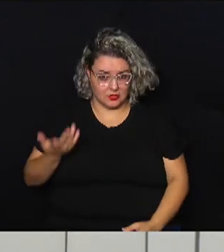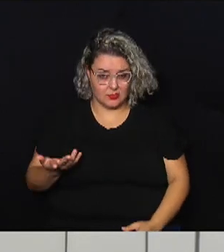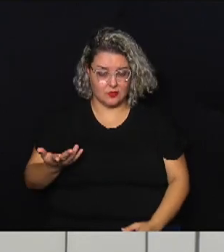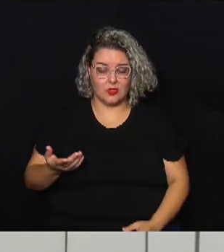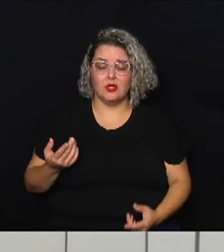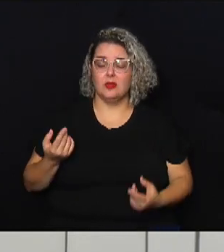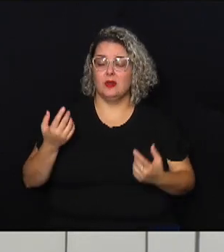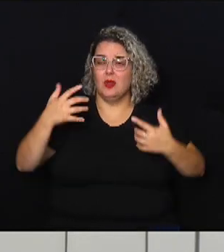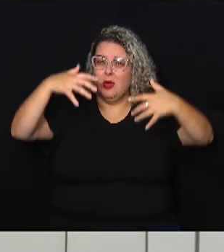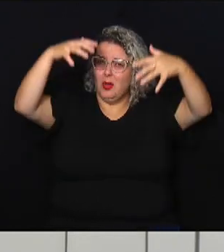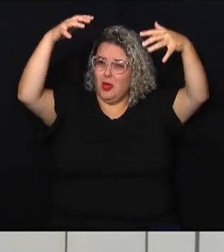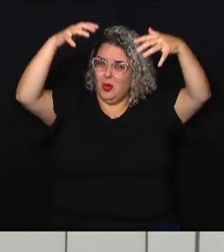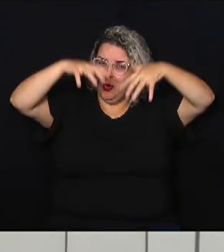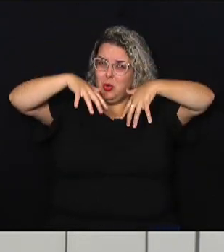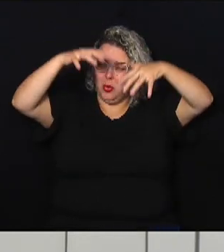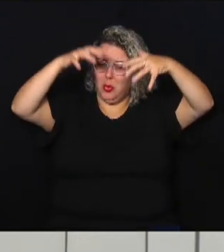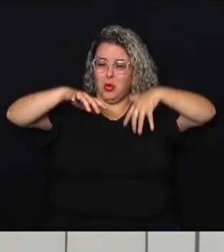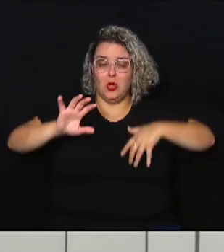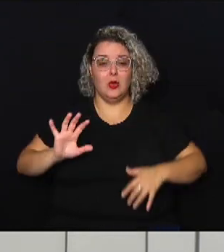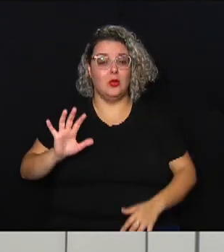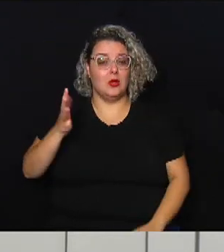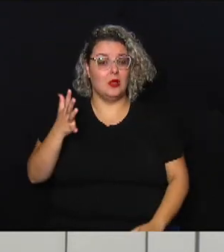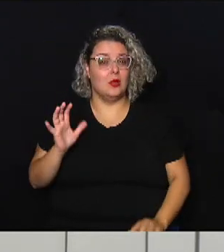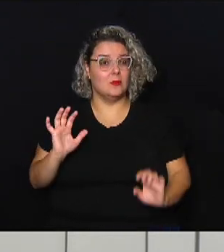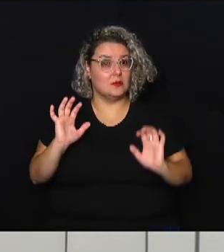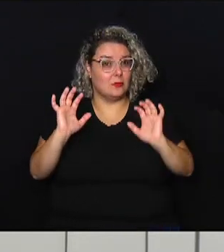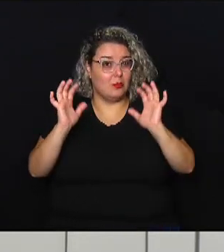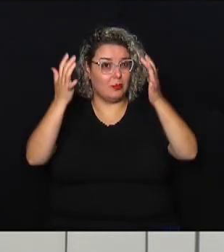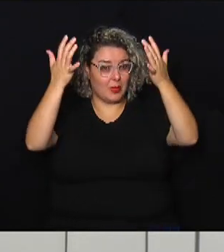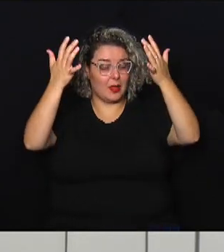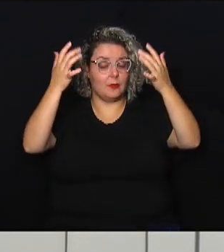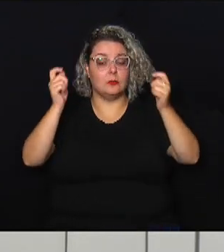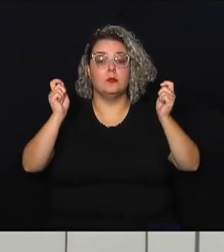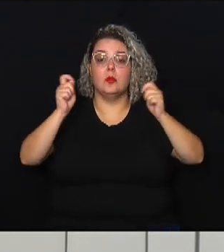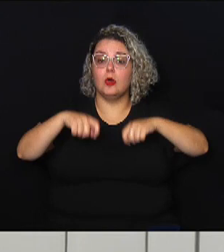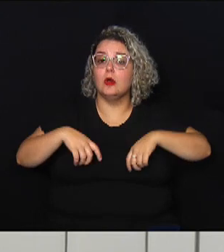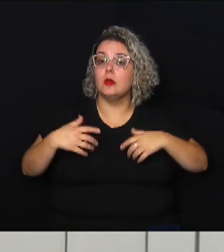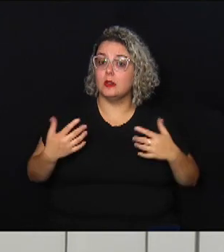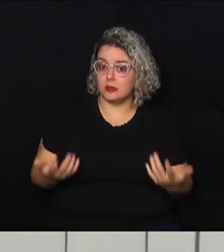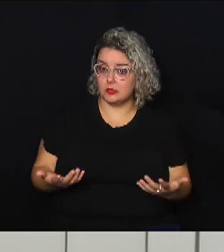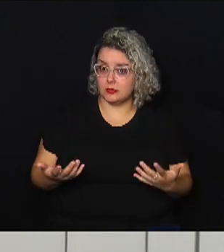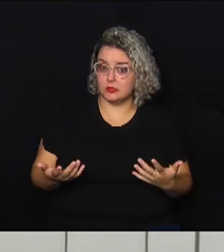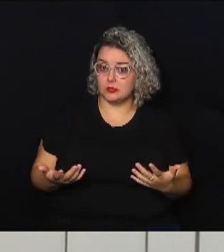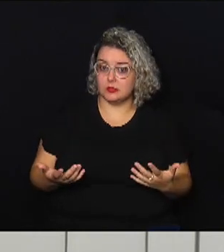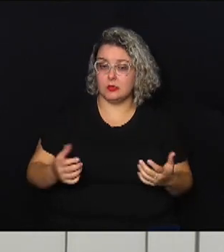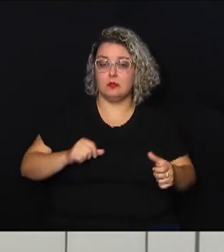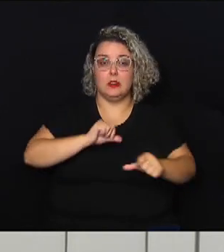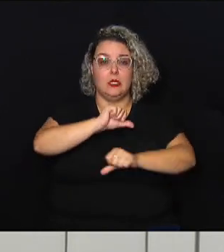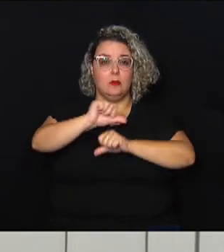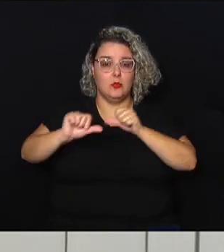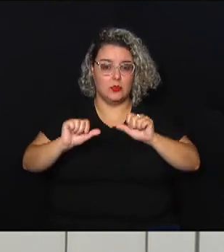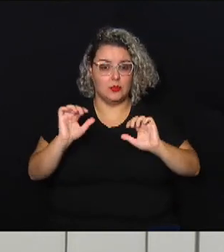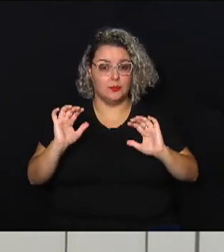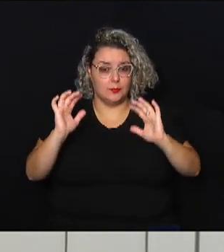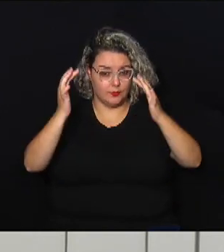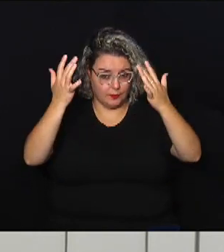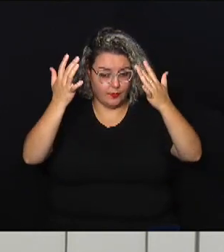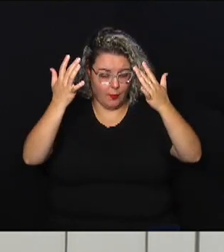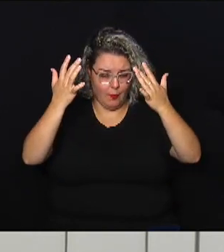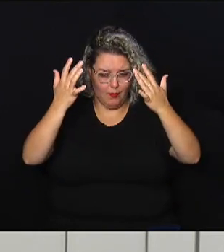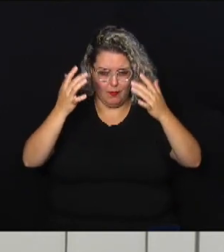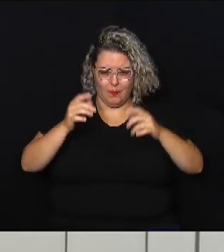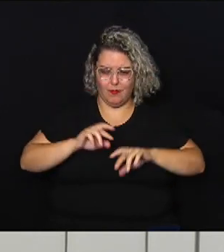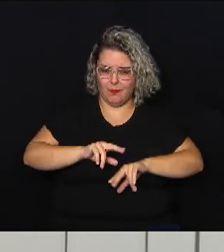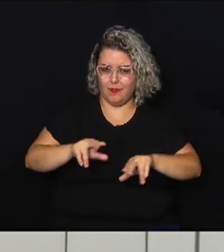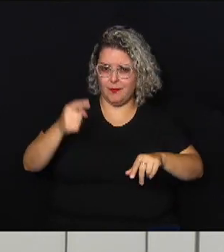provocado por um fenômeno climático potencializado pela mudança climática, traz várias